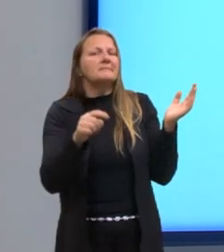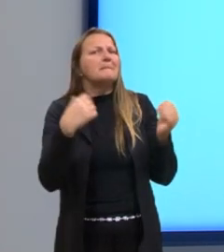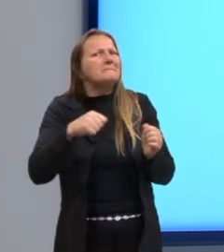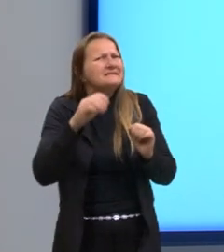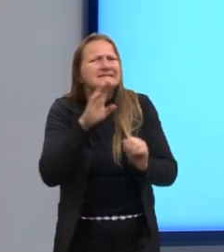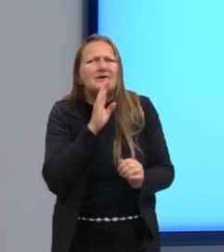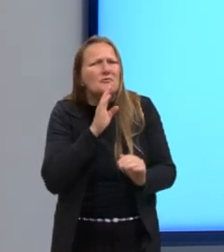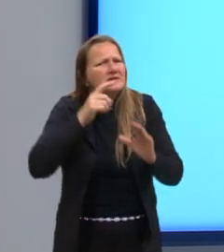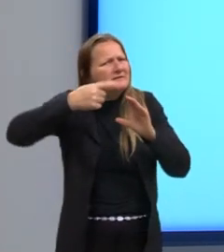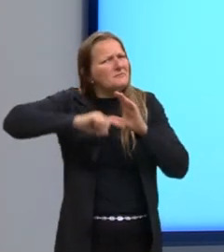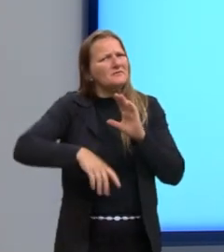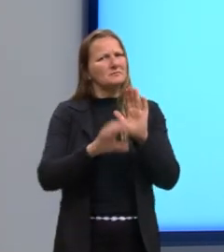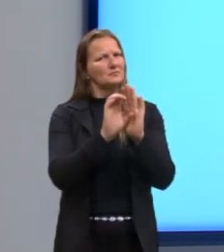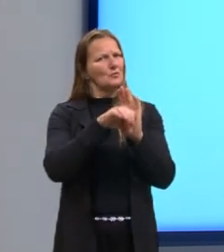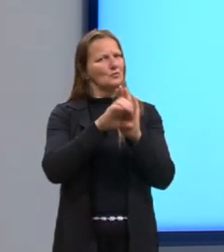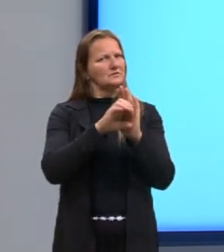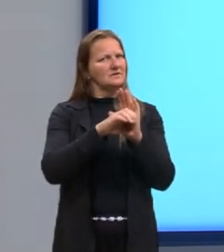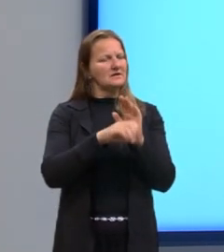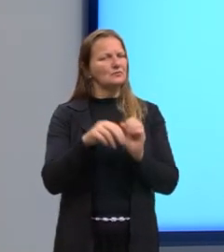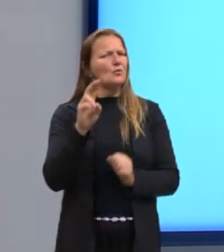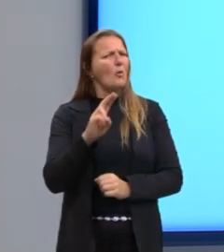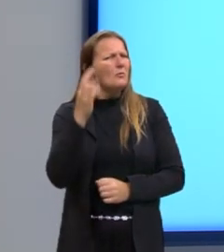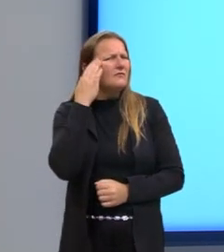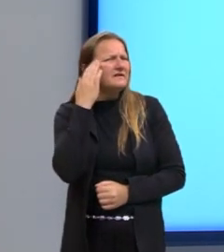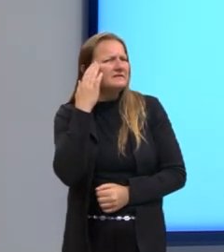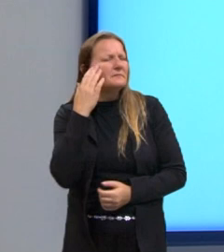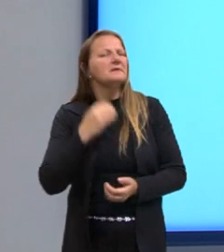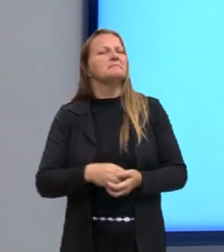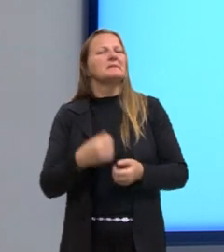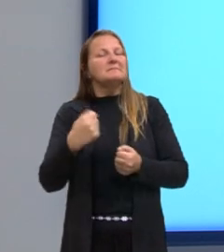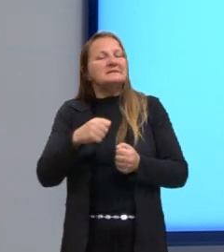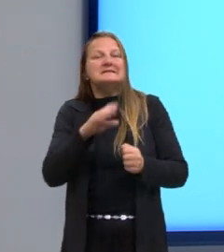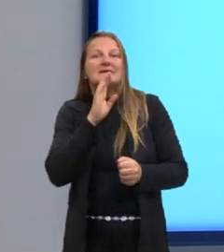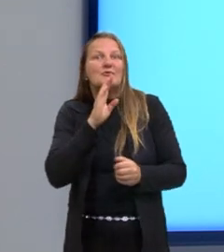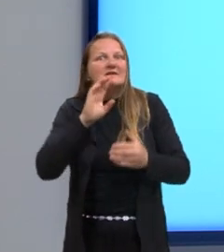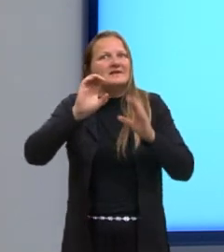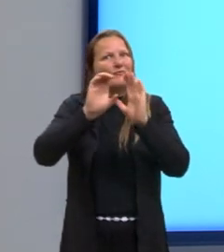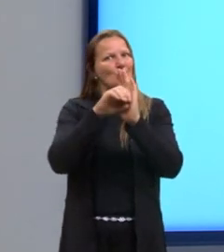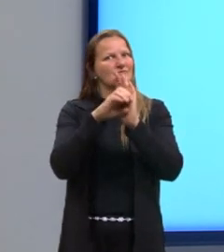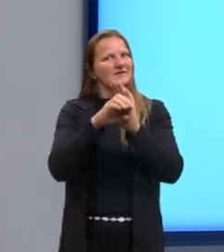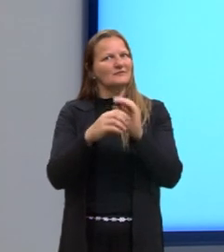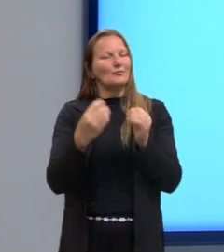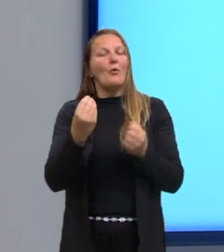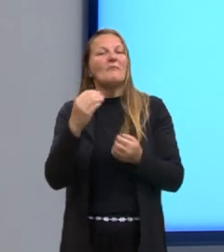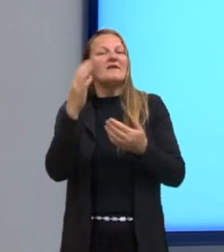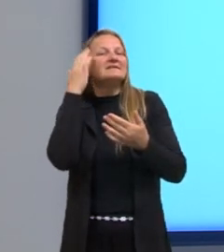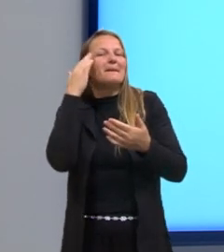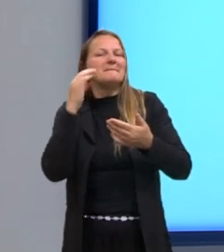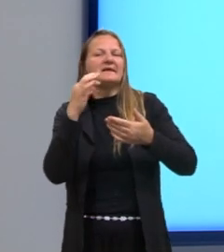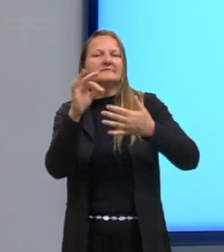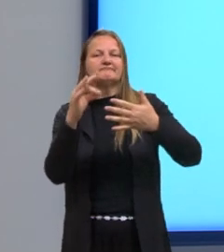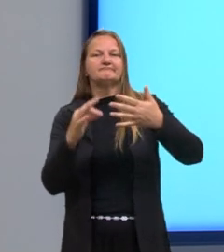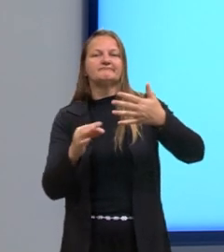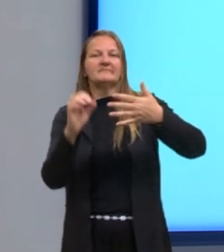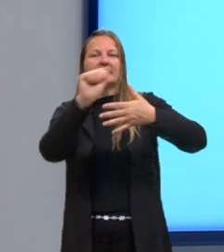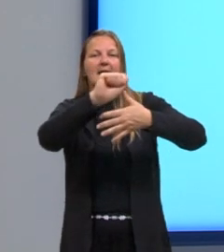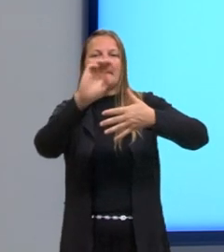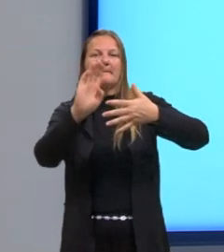eu fico mais tranquilo. Daí é só usar a interpretação e aí vai dar bom. Então, tem que saber os conceitos desse